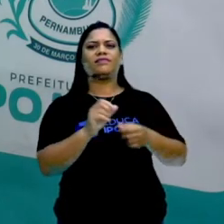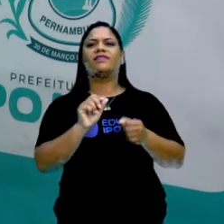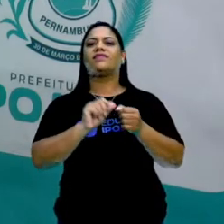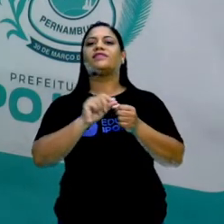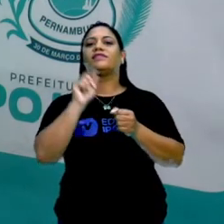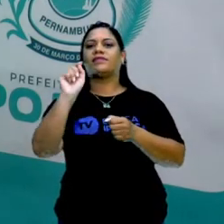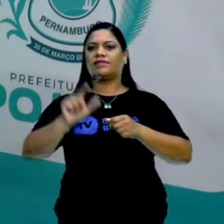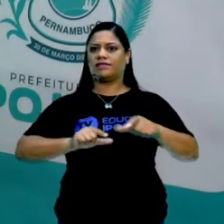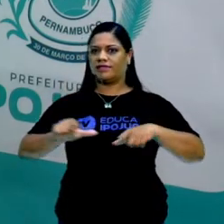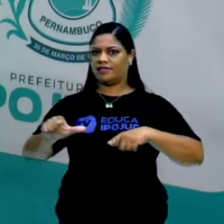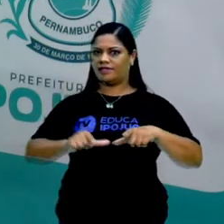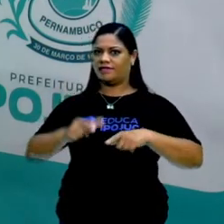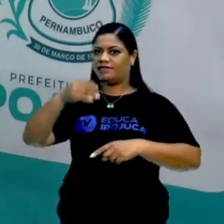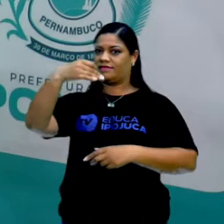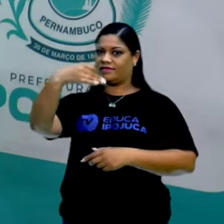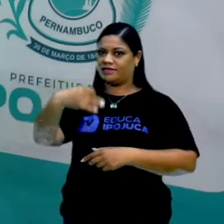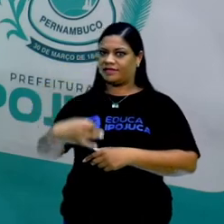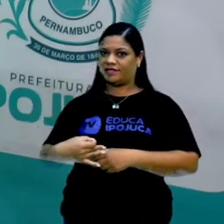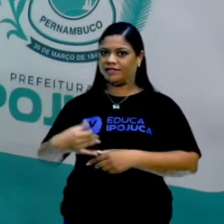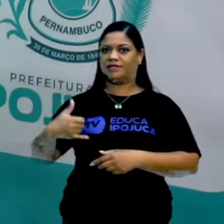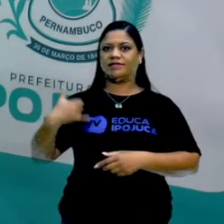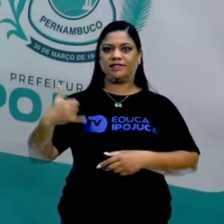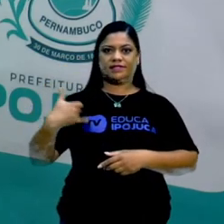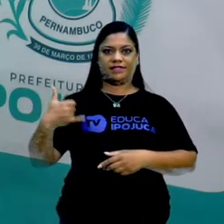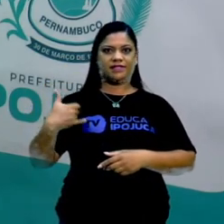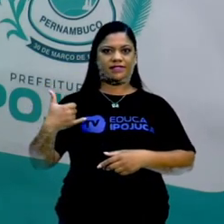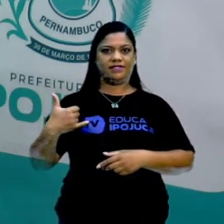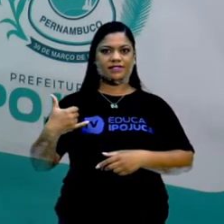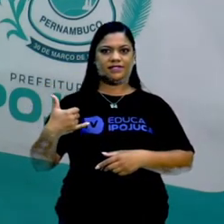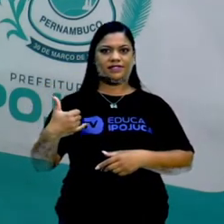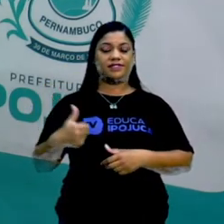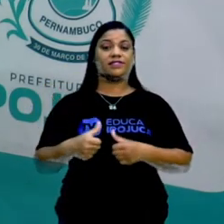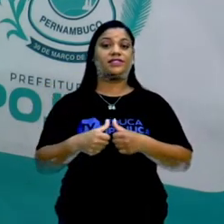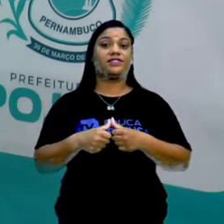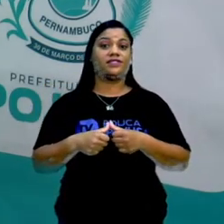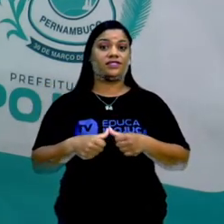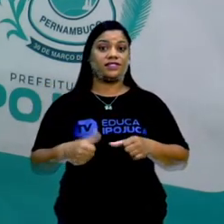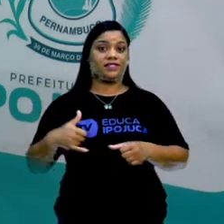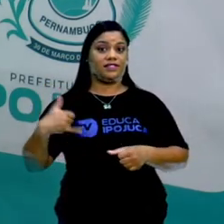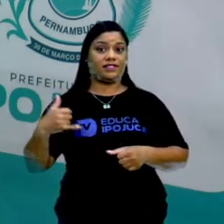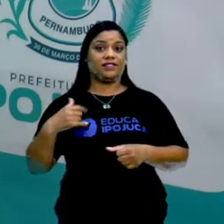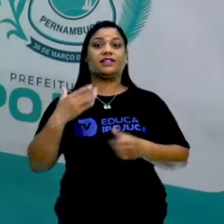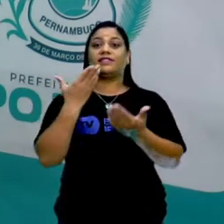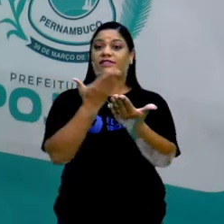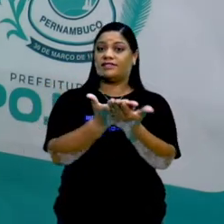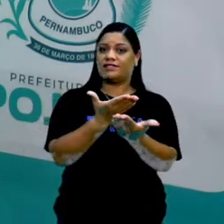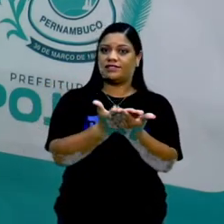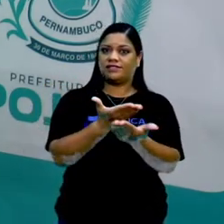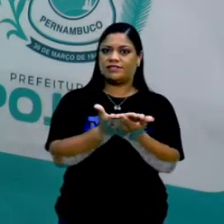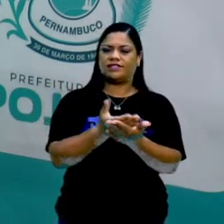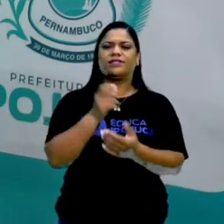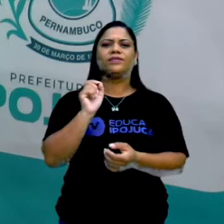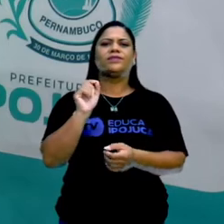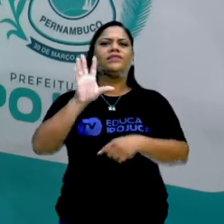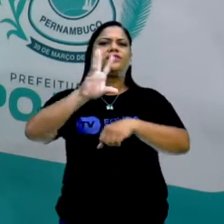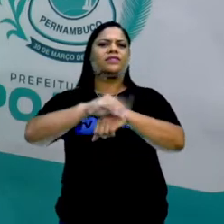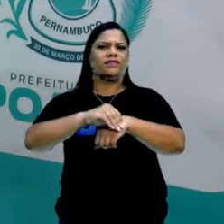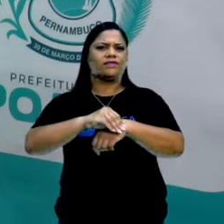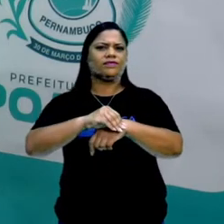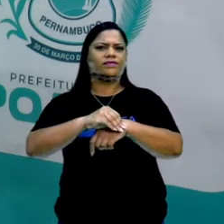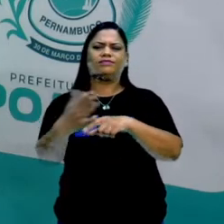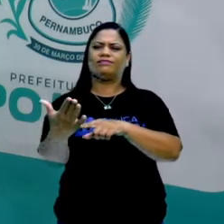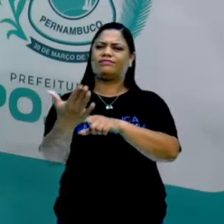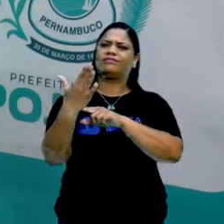ela está fazendo um trabalho que é adequado para a idade dela? Será que ela não está em fase, idade escolar? O que é que essa foto nos